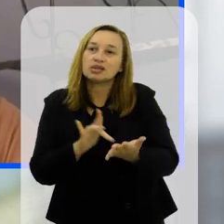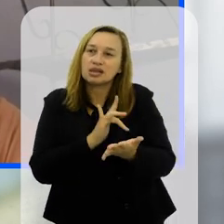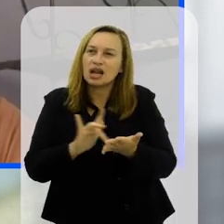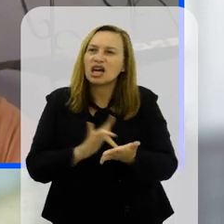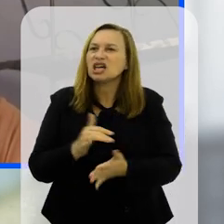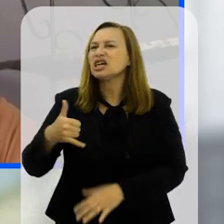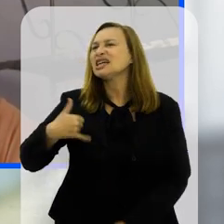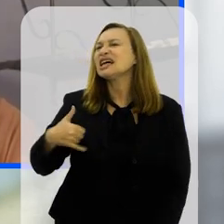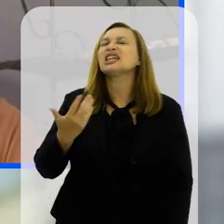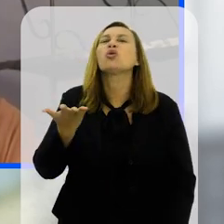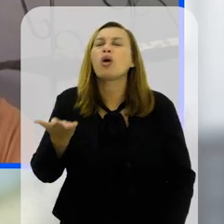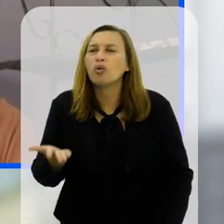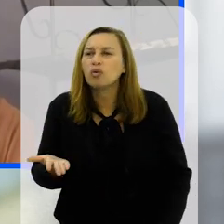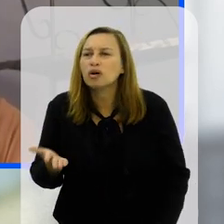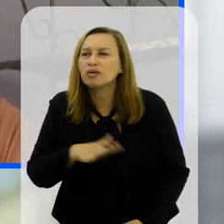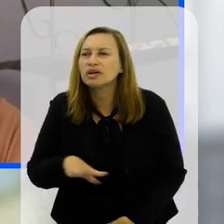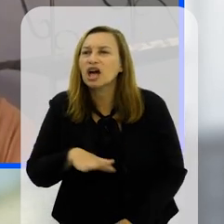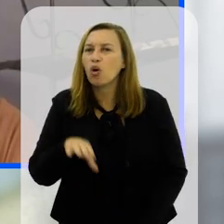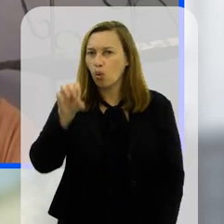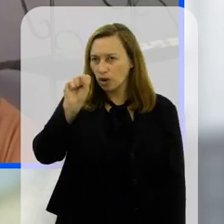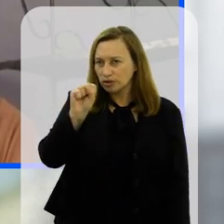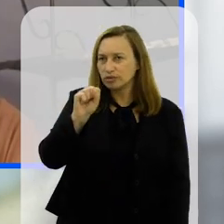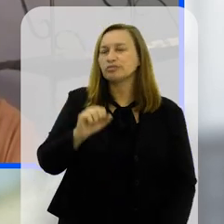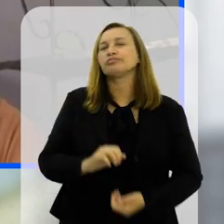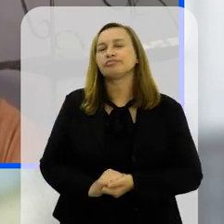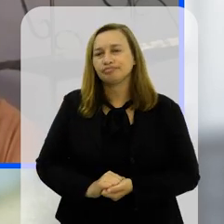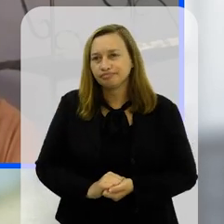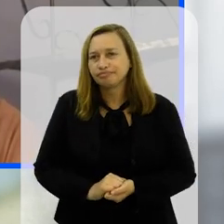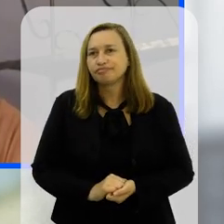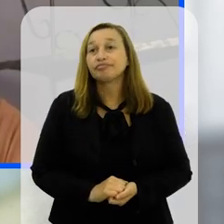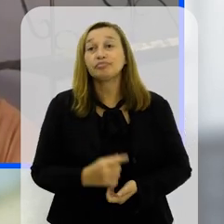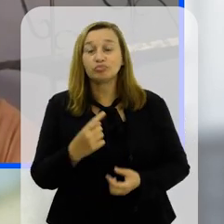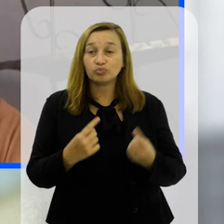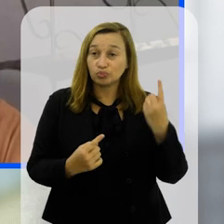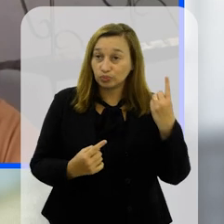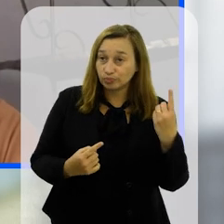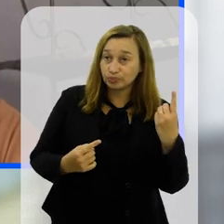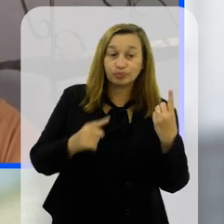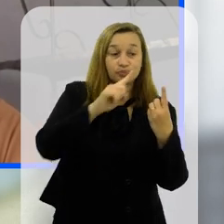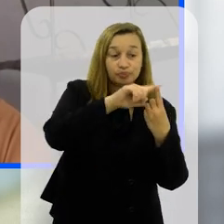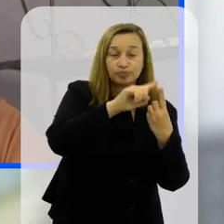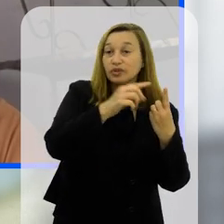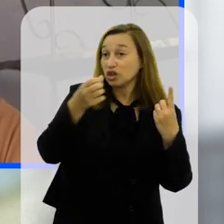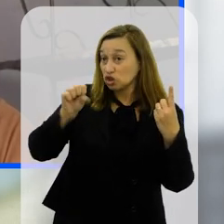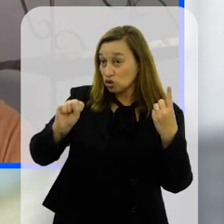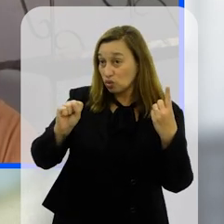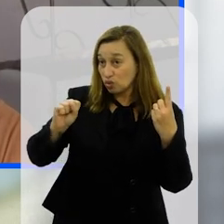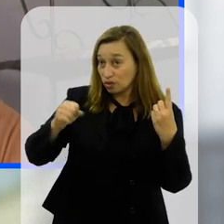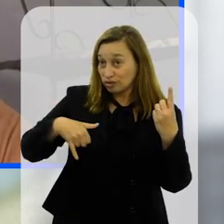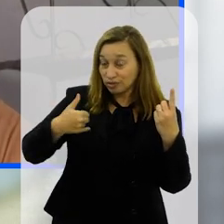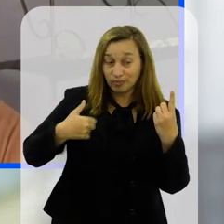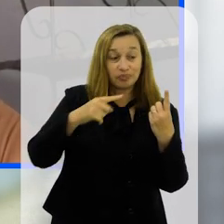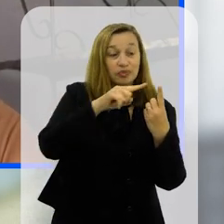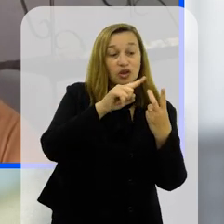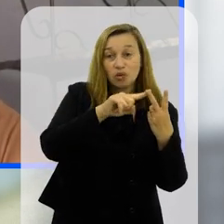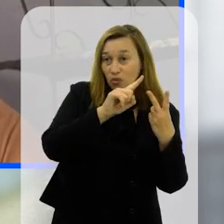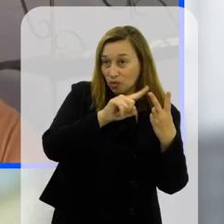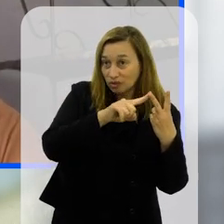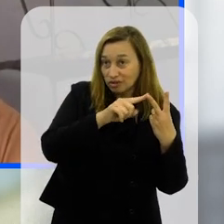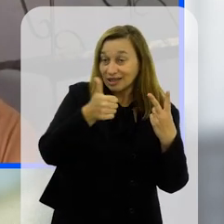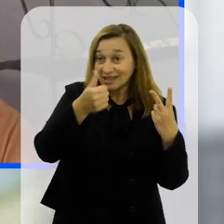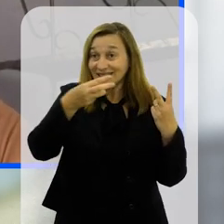A menor, ela tem quantos anos? Oito É, uma de oito um de treze, né? Isso, é